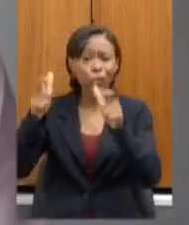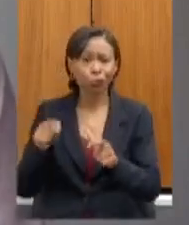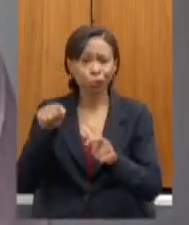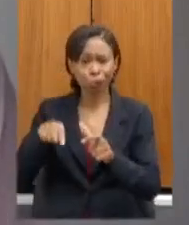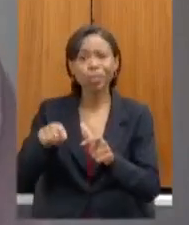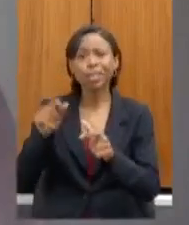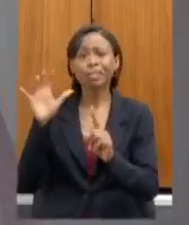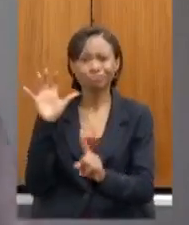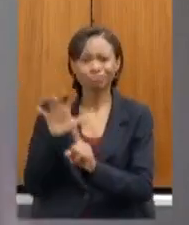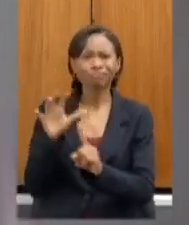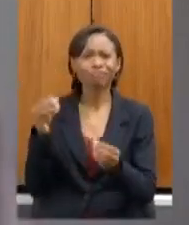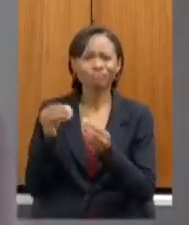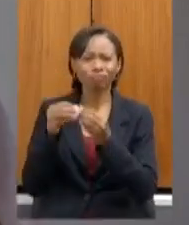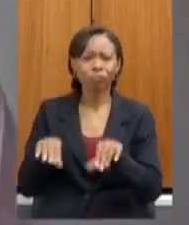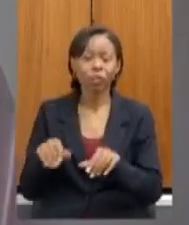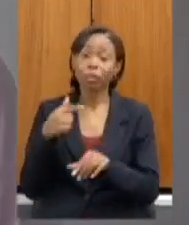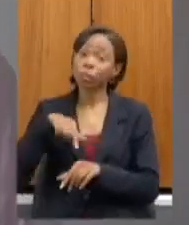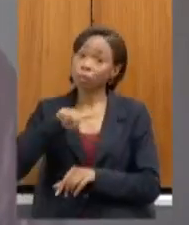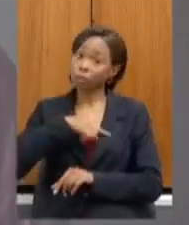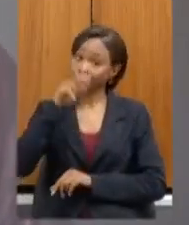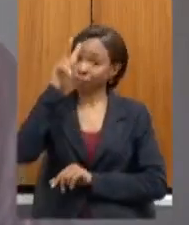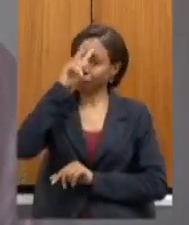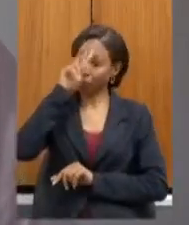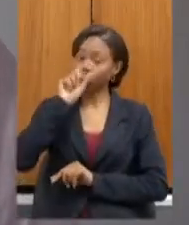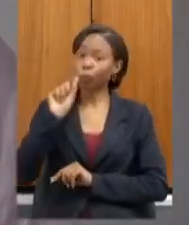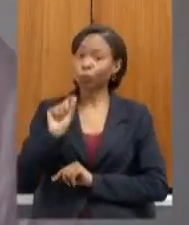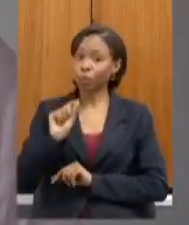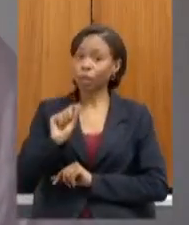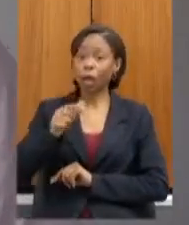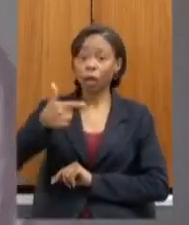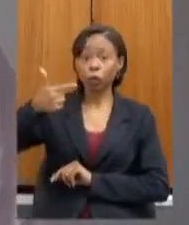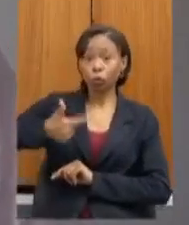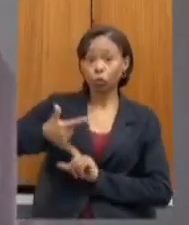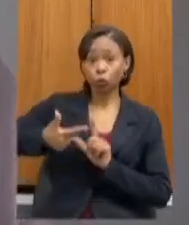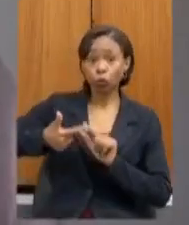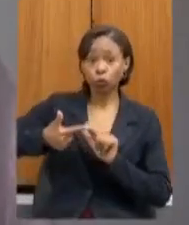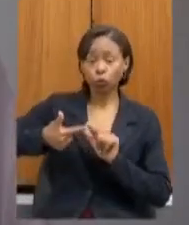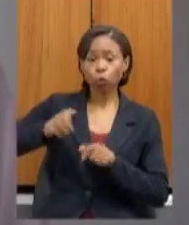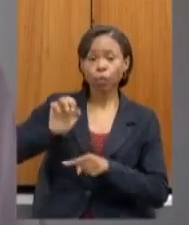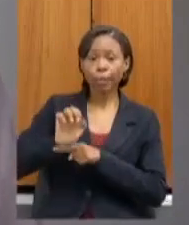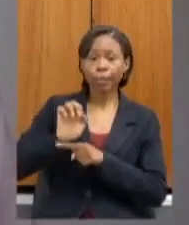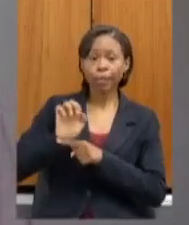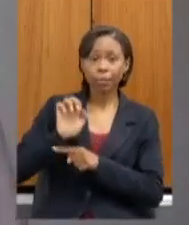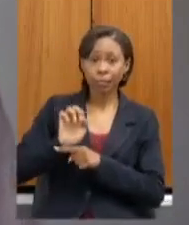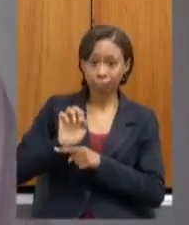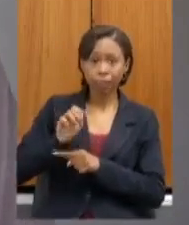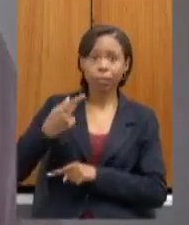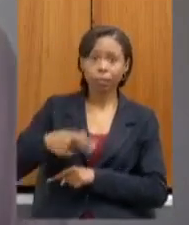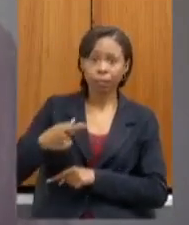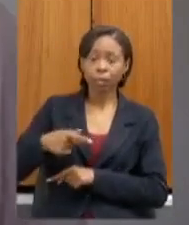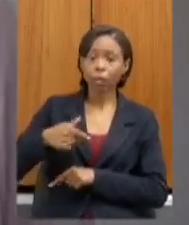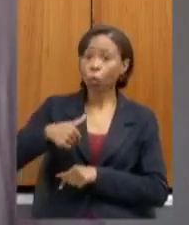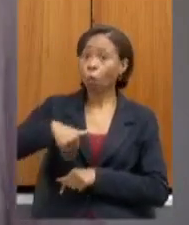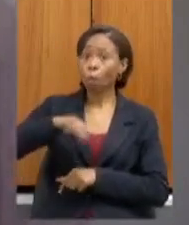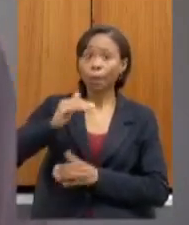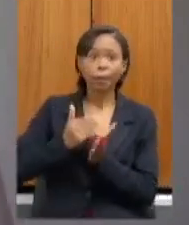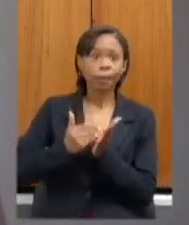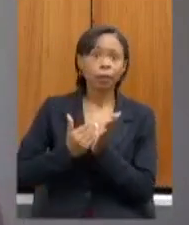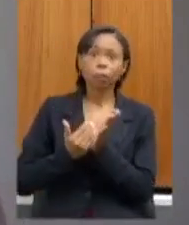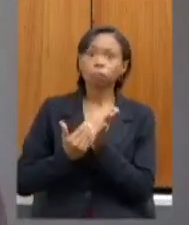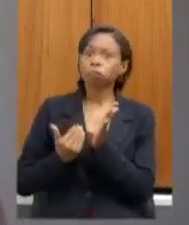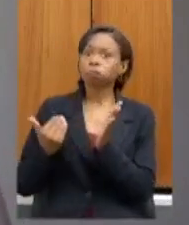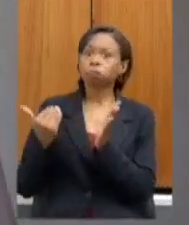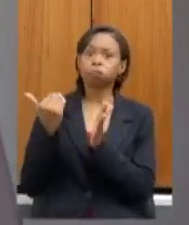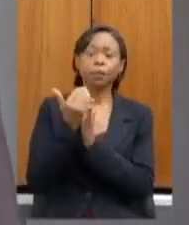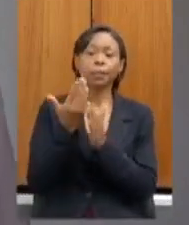eu acho que a gente também tem que lembrar que nós estamos no segundo estado com os maiores níveis de anos iniciais ainda sob a